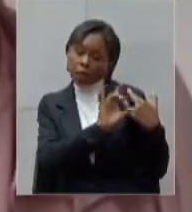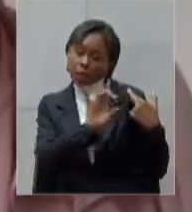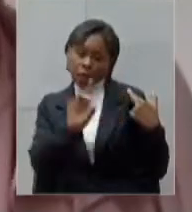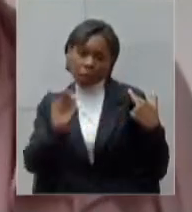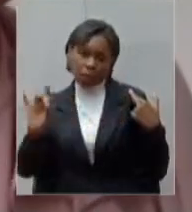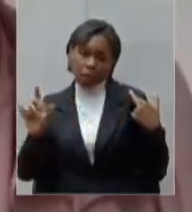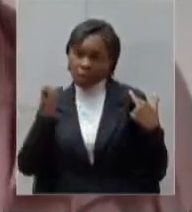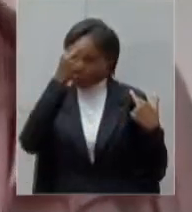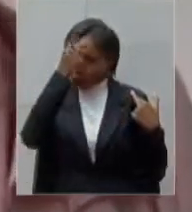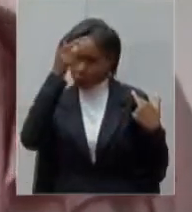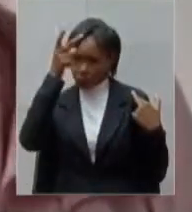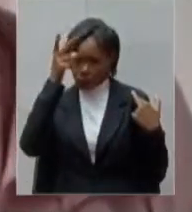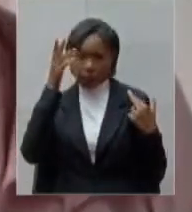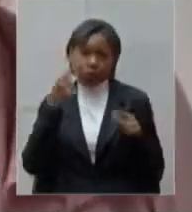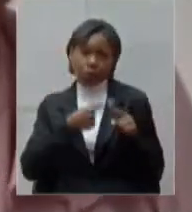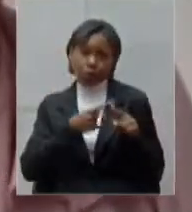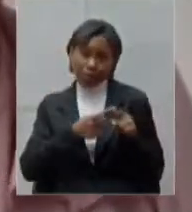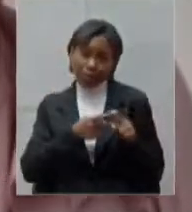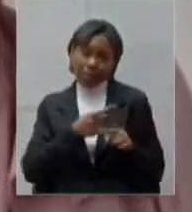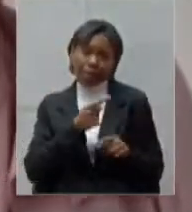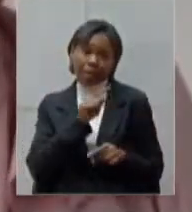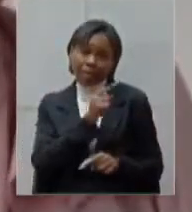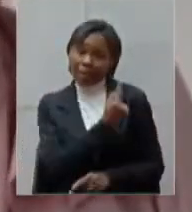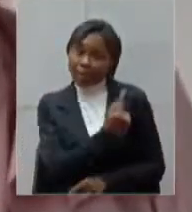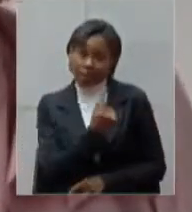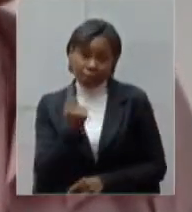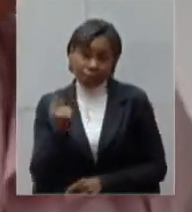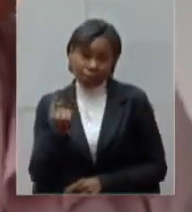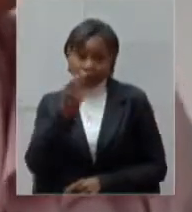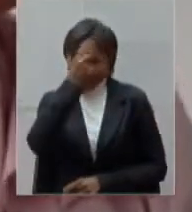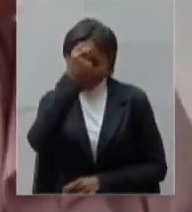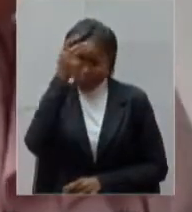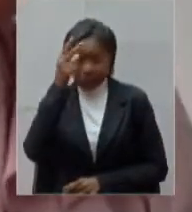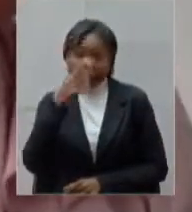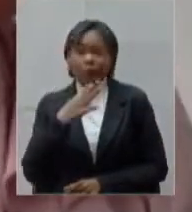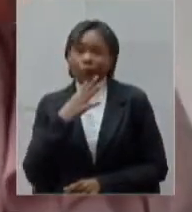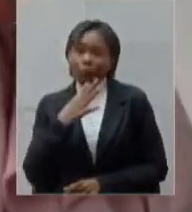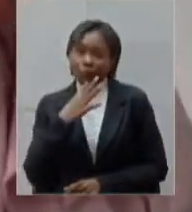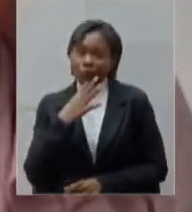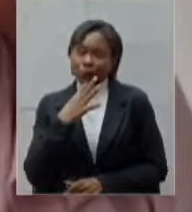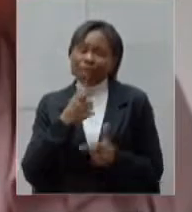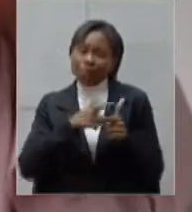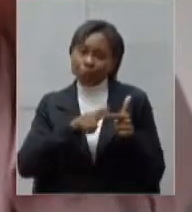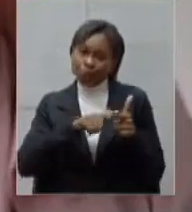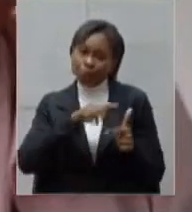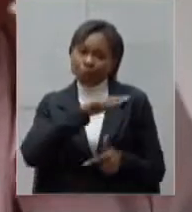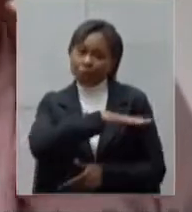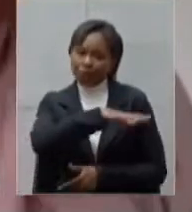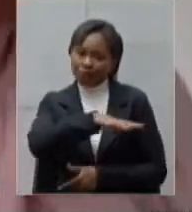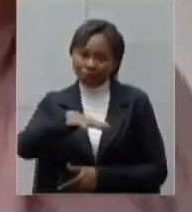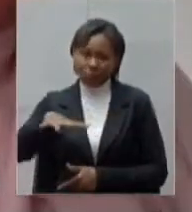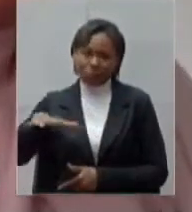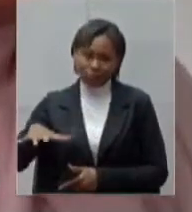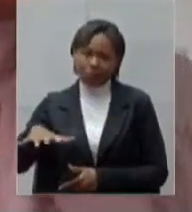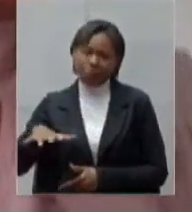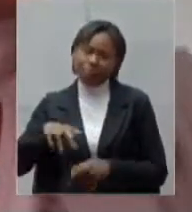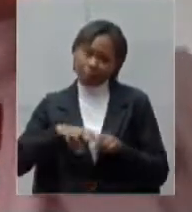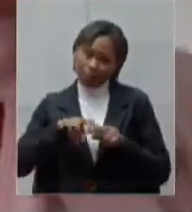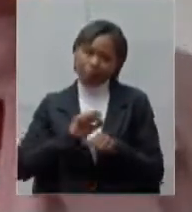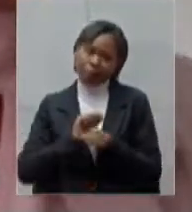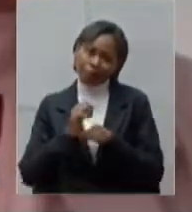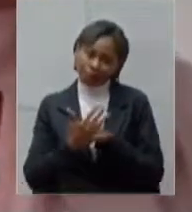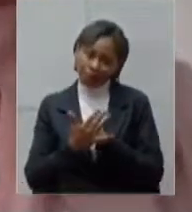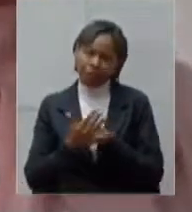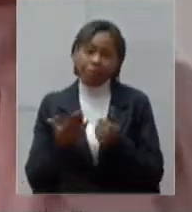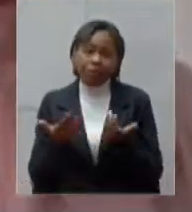sabe a realidade local dessa situação da pandemia então essa é uma